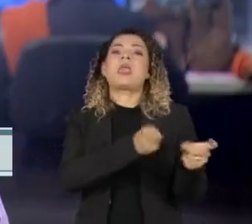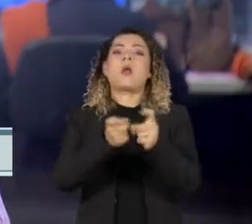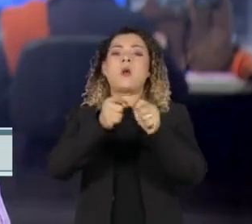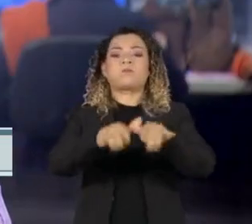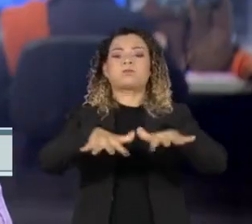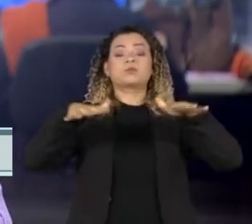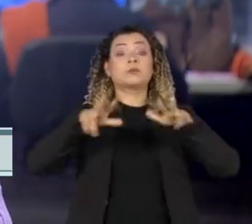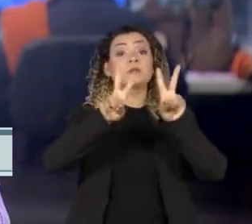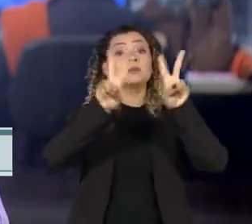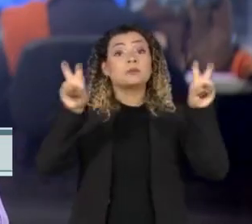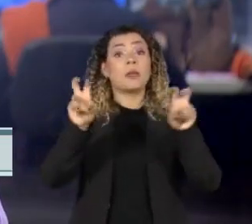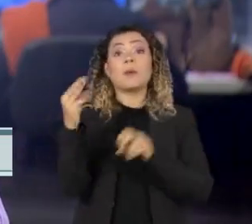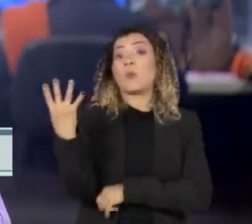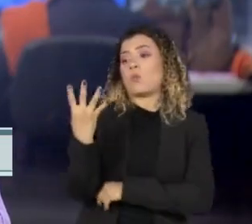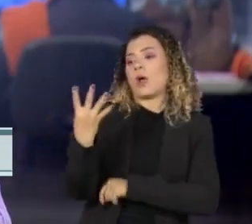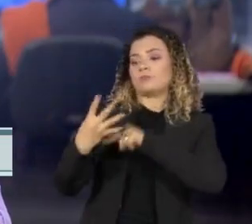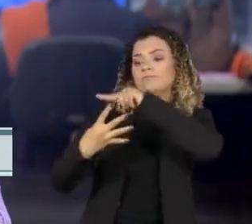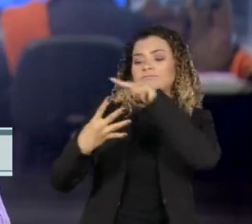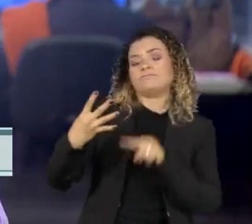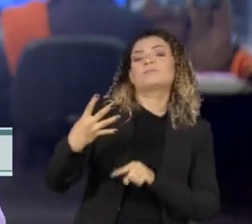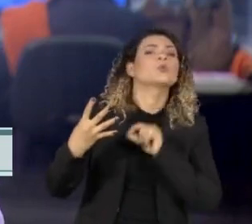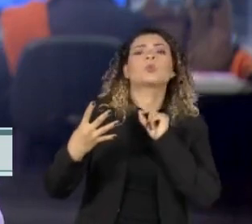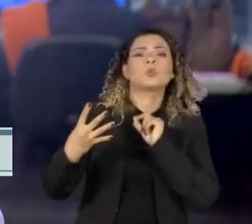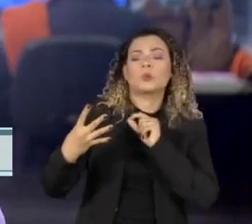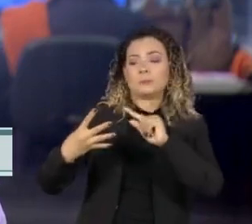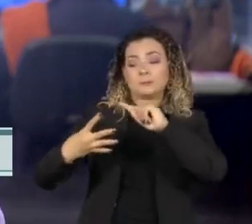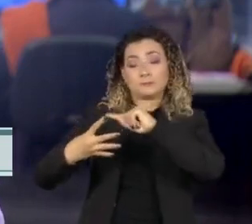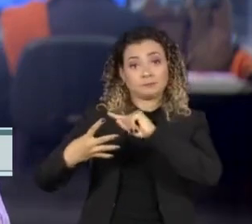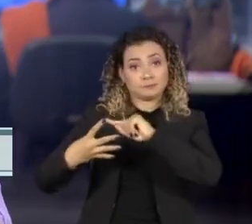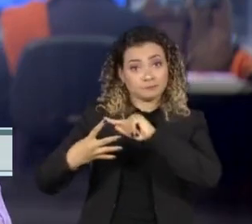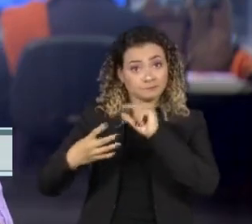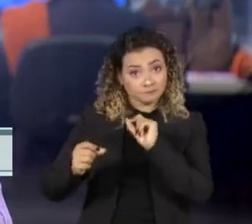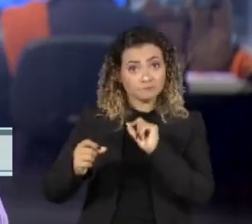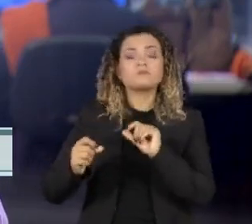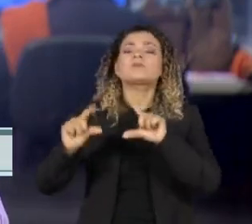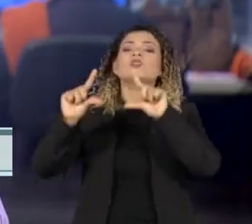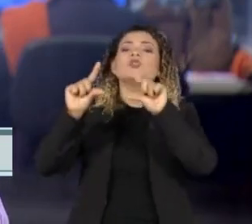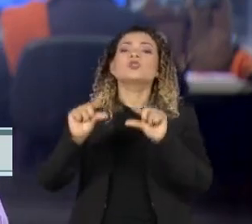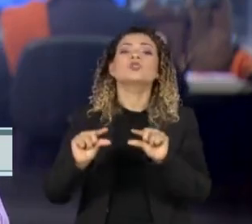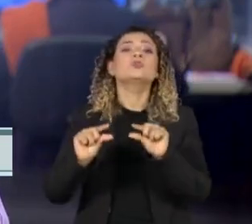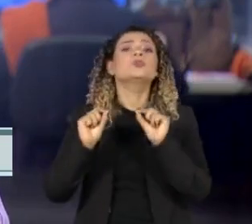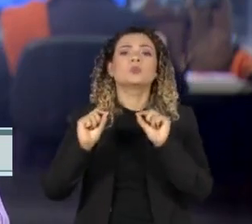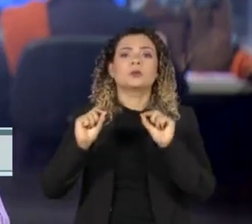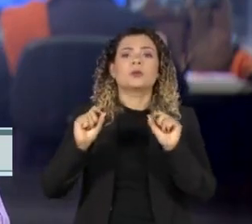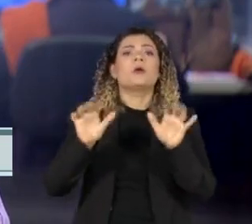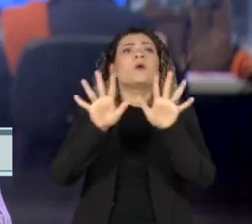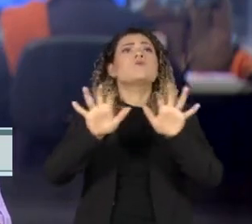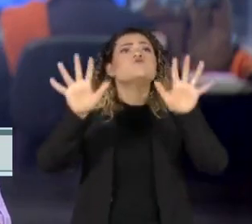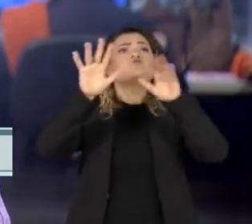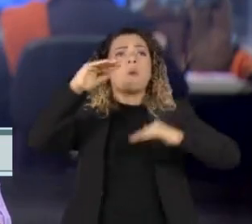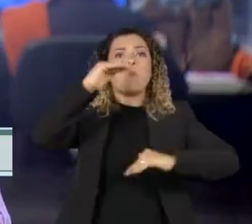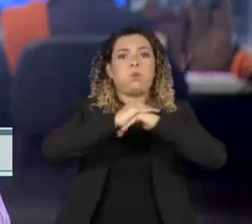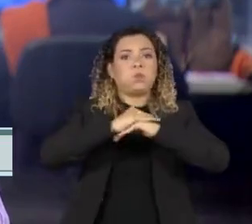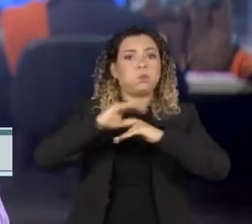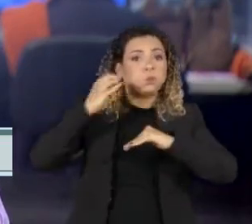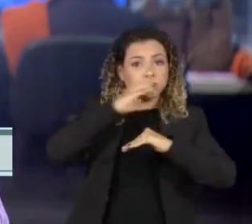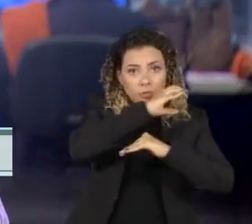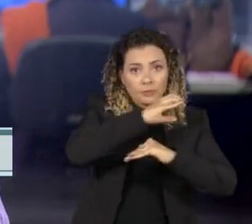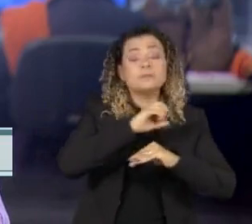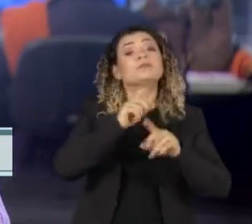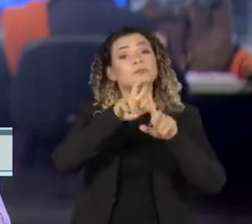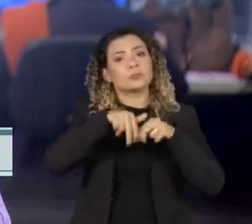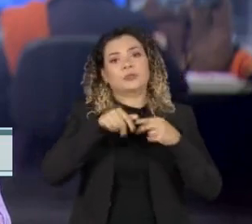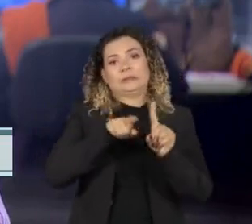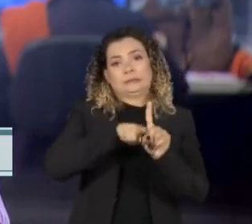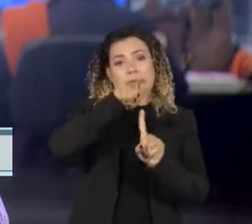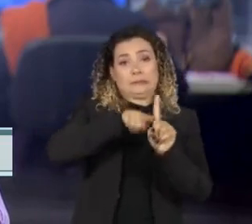grandes temas serão discutidos na conferência. Entre eles, como diminuir a emissão de gases do efeito estufa, que aumenta a temperatura